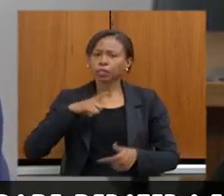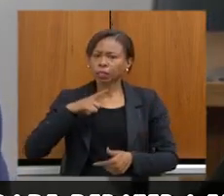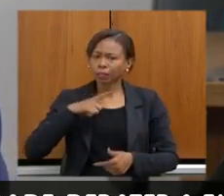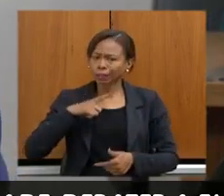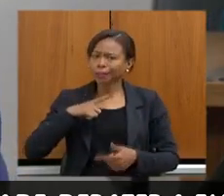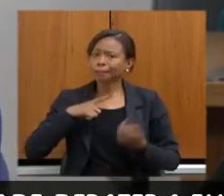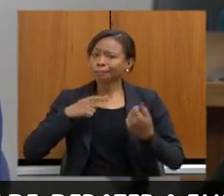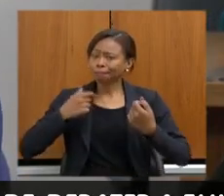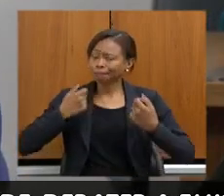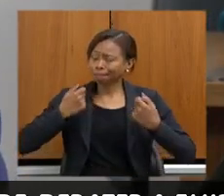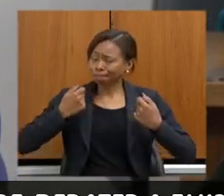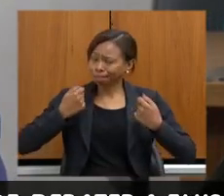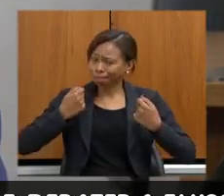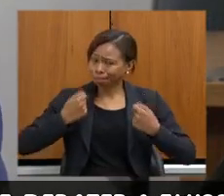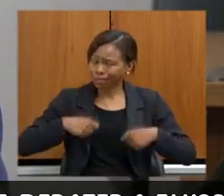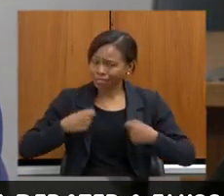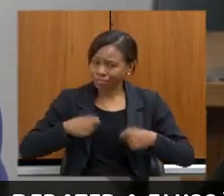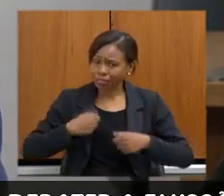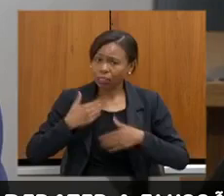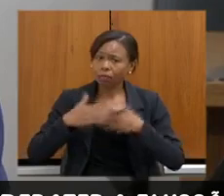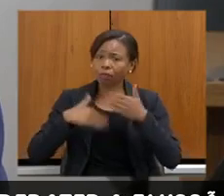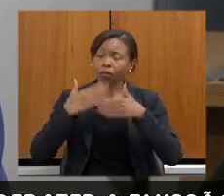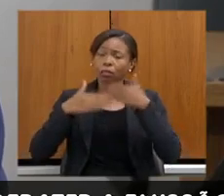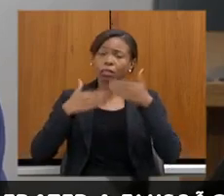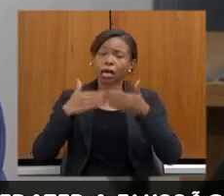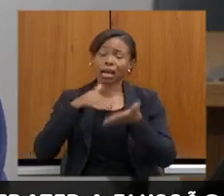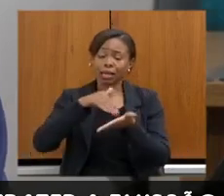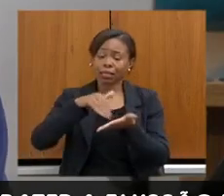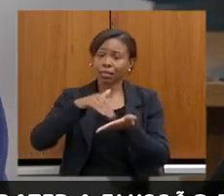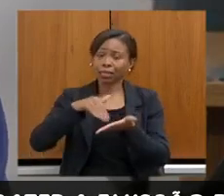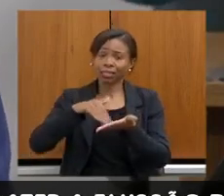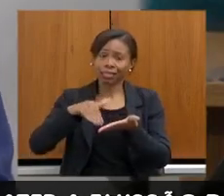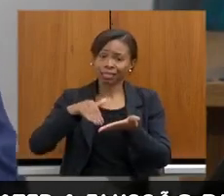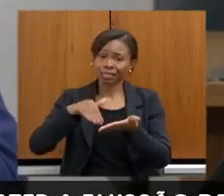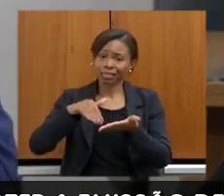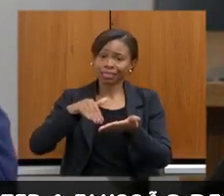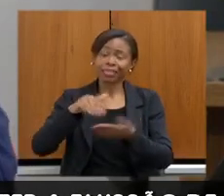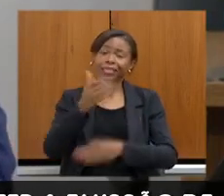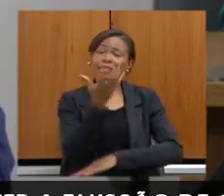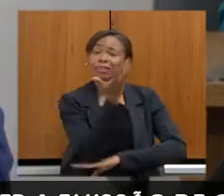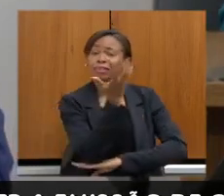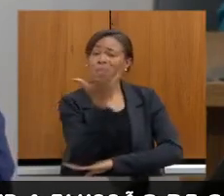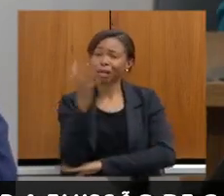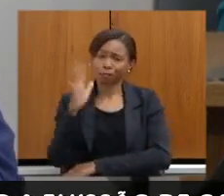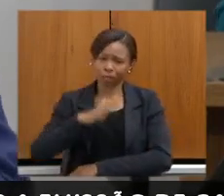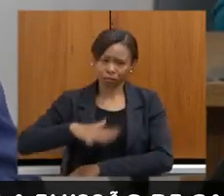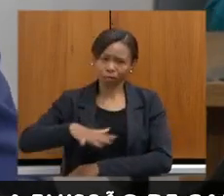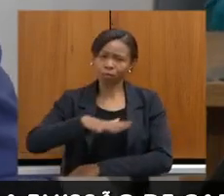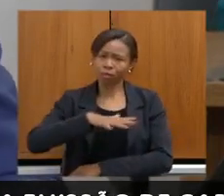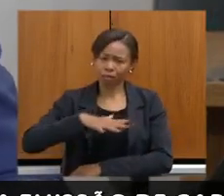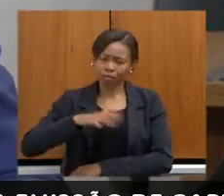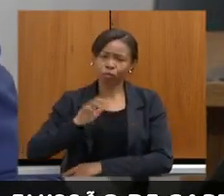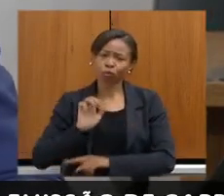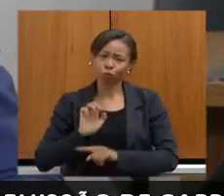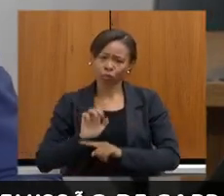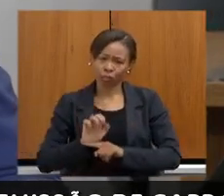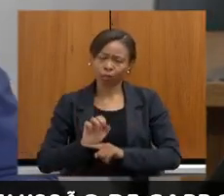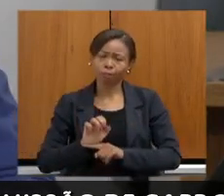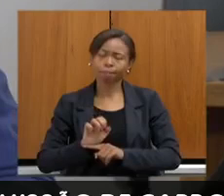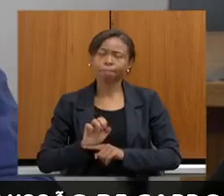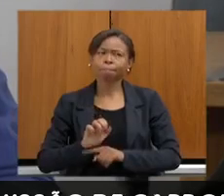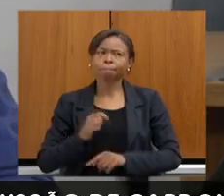avançar no fortalecimento da Secretaria de Estado e Meio Ambiente. Eu venho discutindo isso há